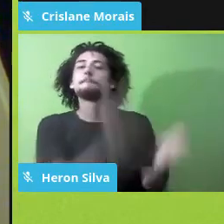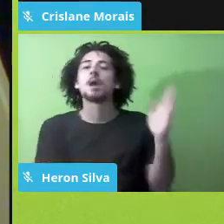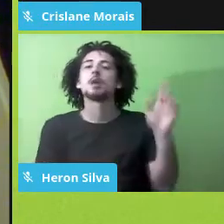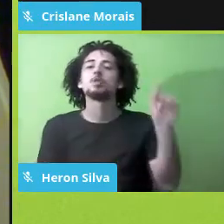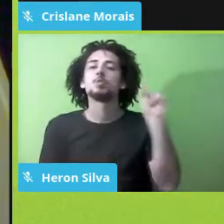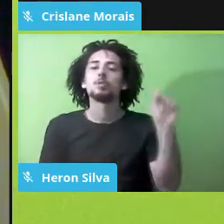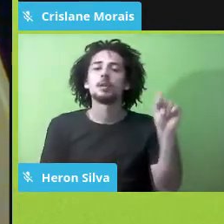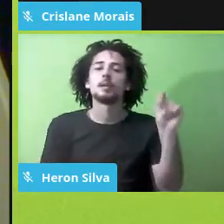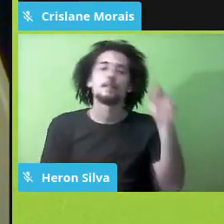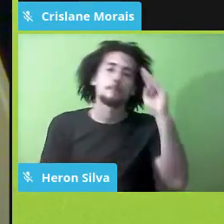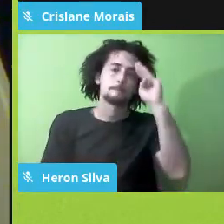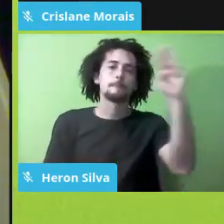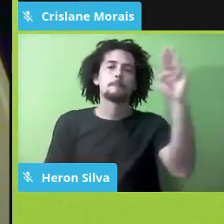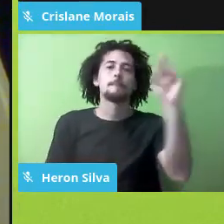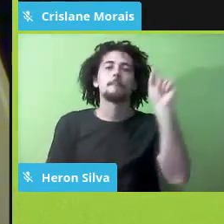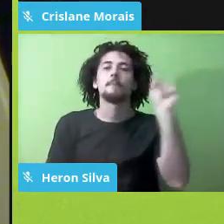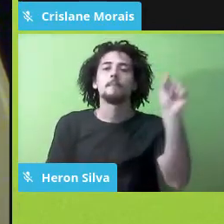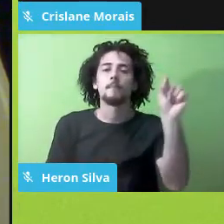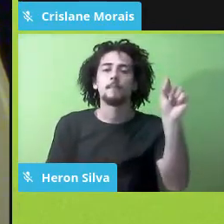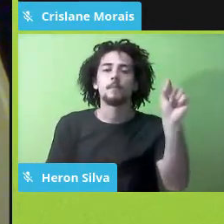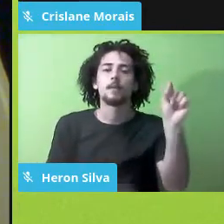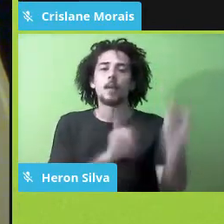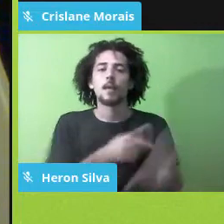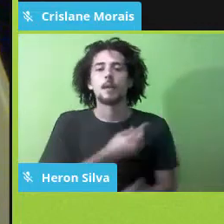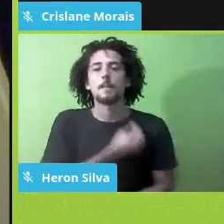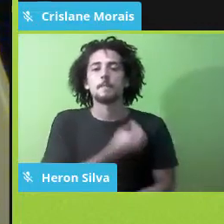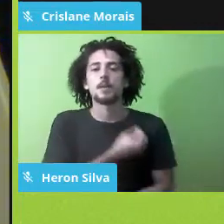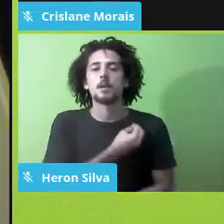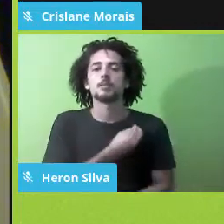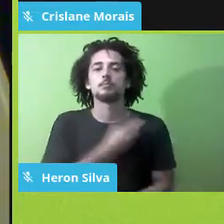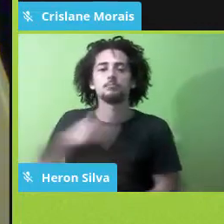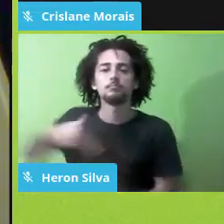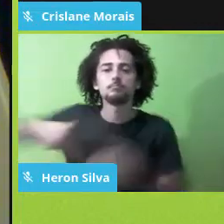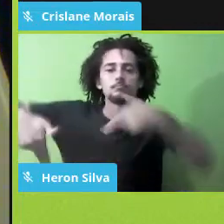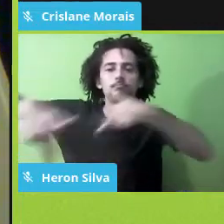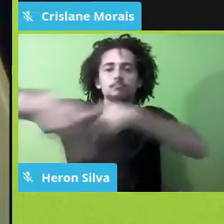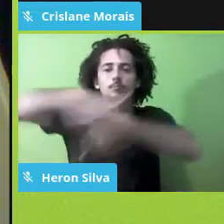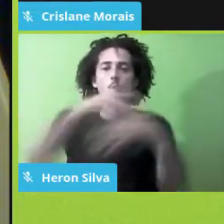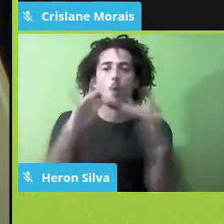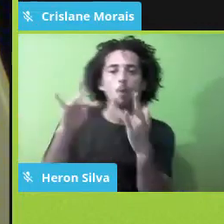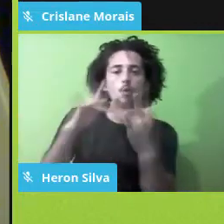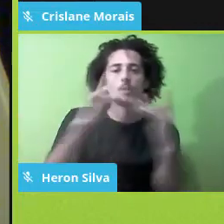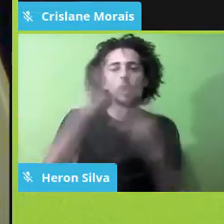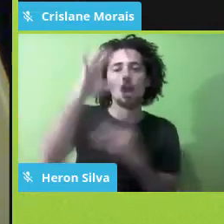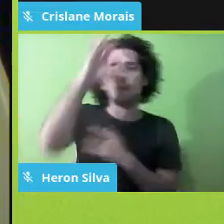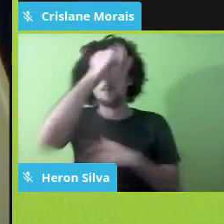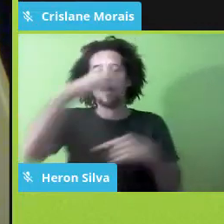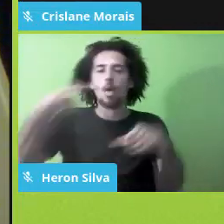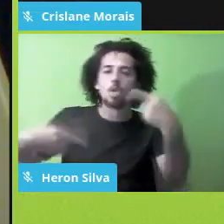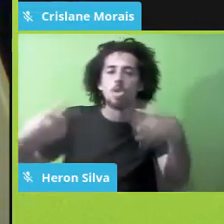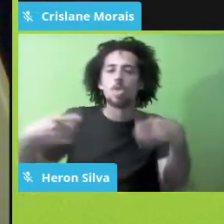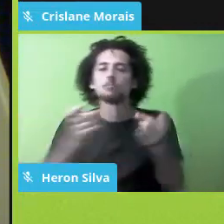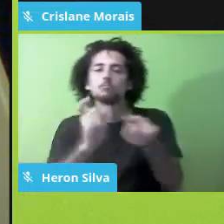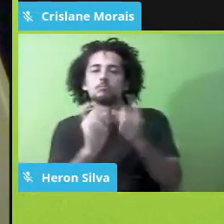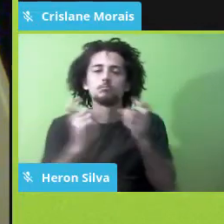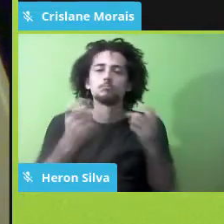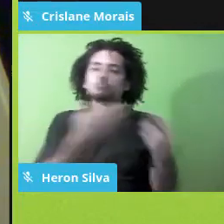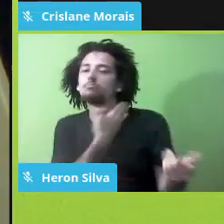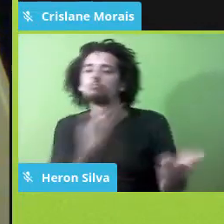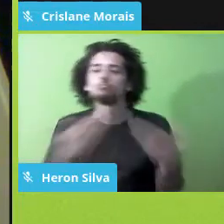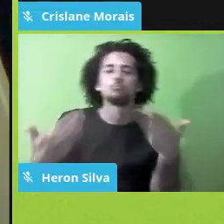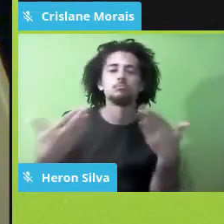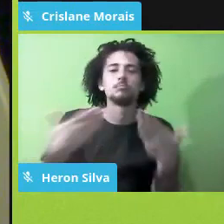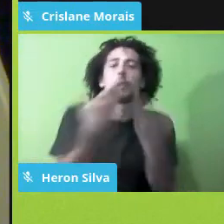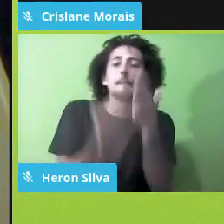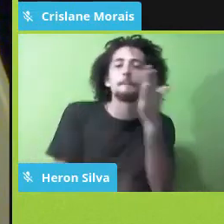educação, que é a presença dos corpos, é a compreensão, é a disputa, é o diálogo, né? Então, o